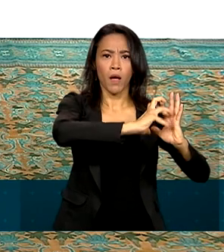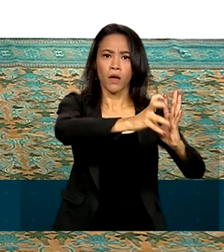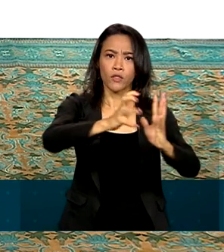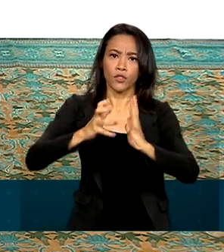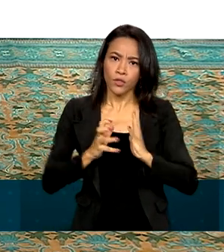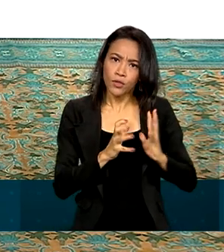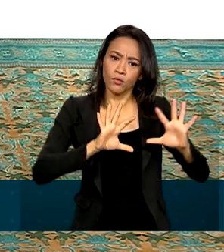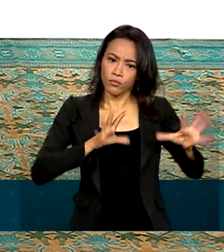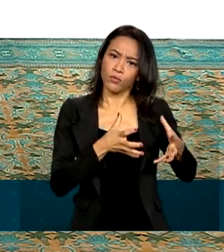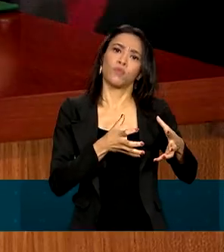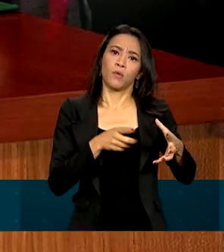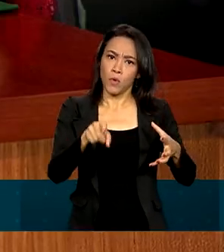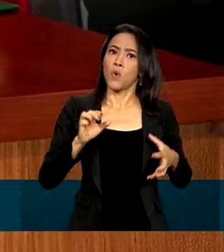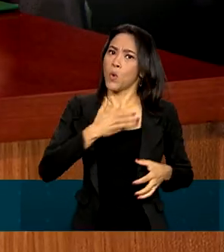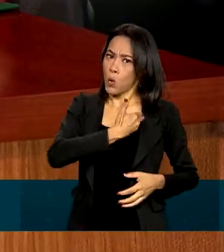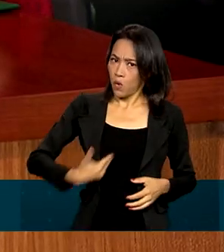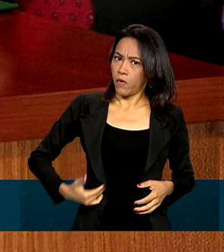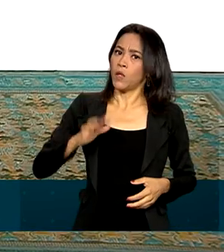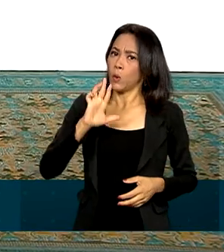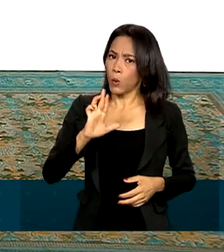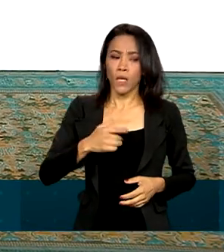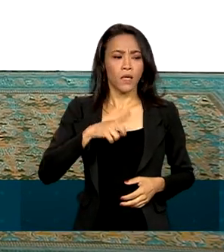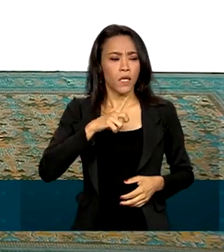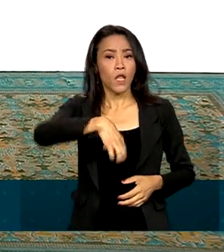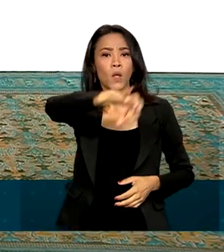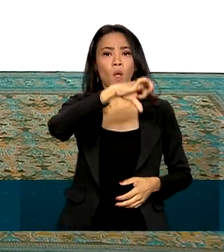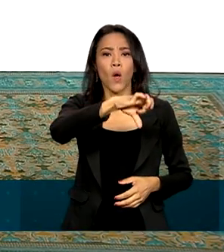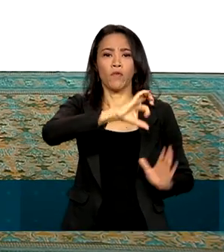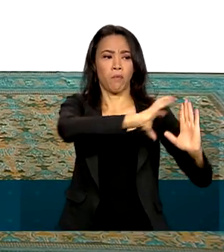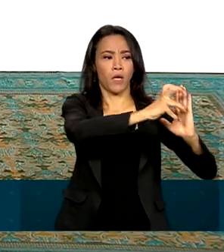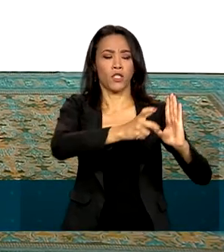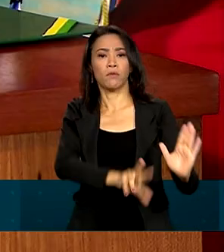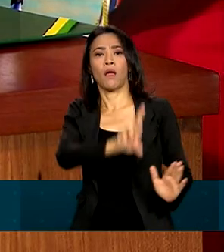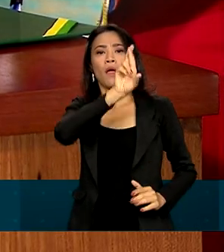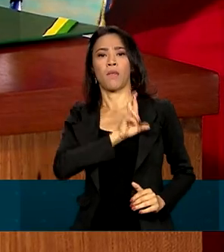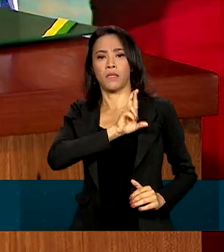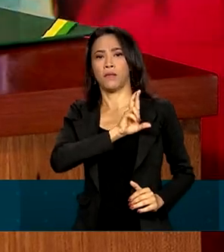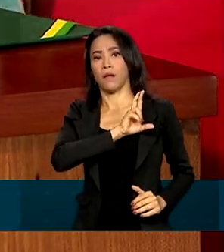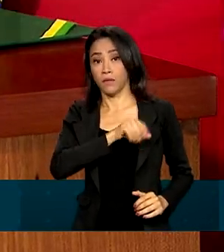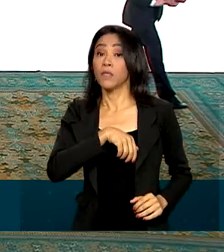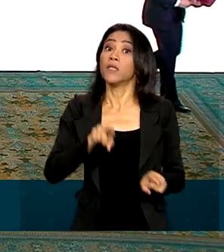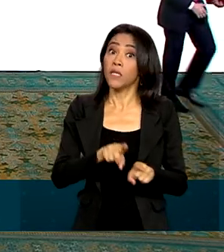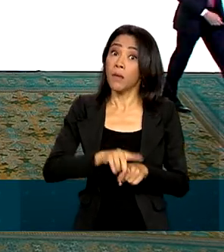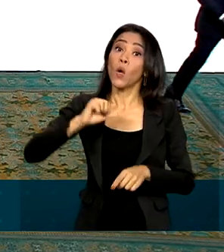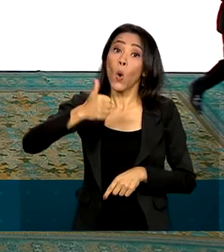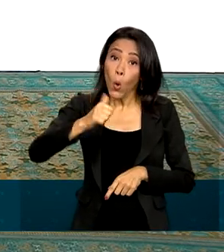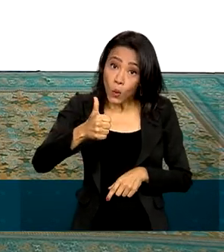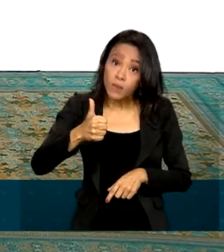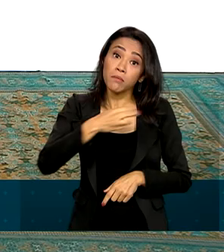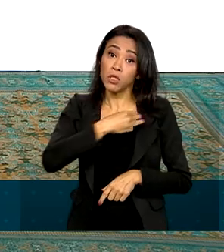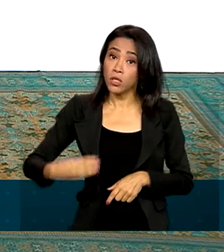frente ampla. O governo Lula, de fato, terá nove partidos representados no Ministério e também 11 ministros sem nenhuma